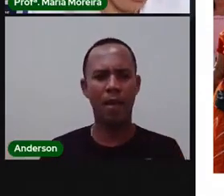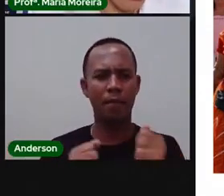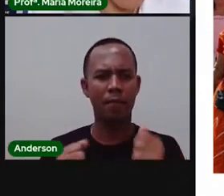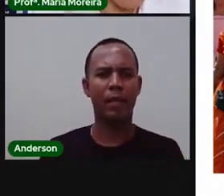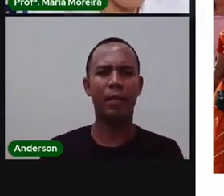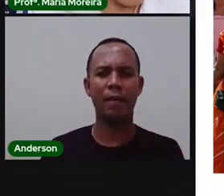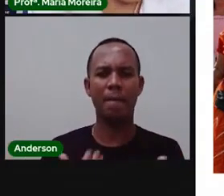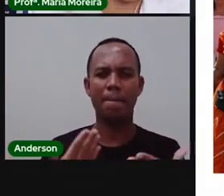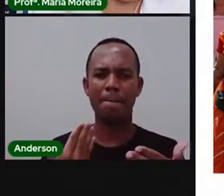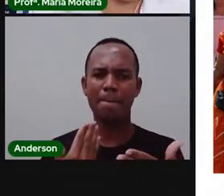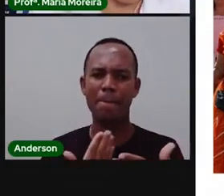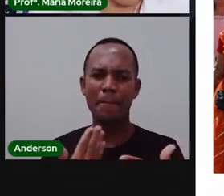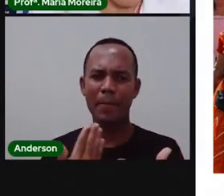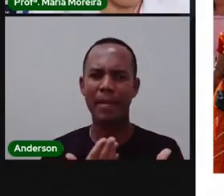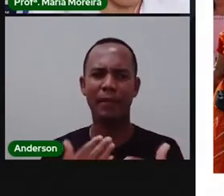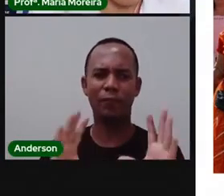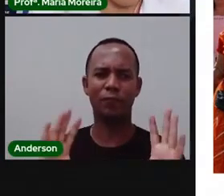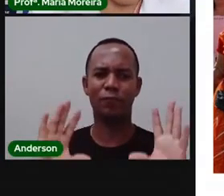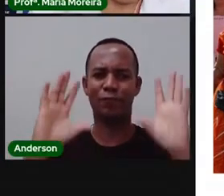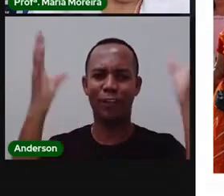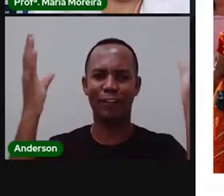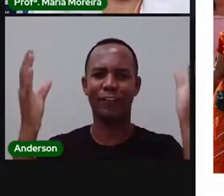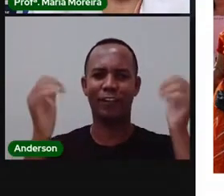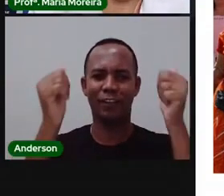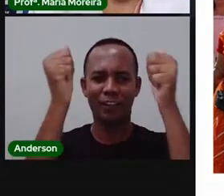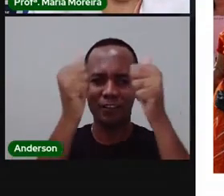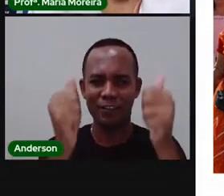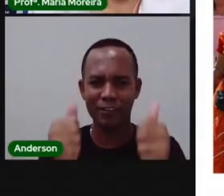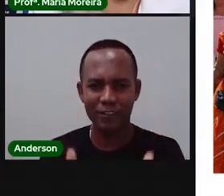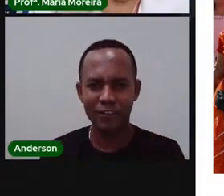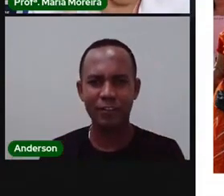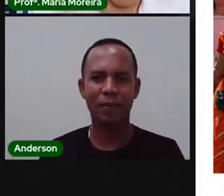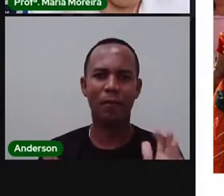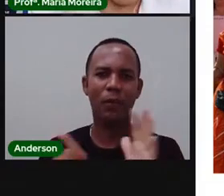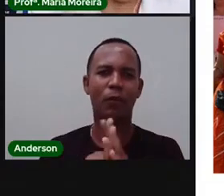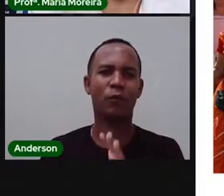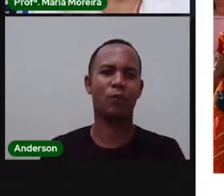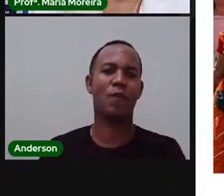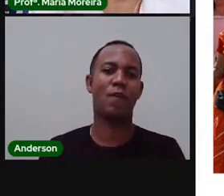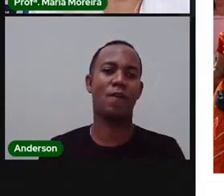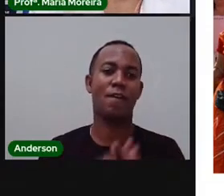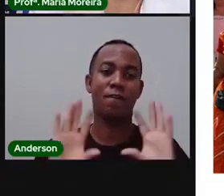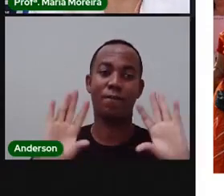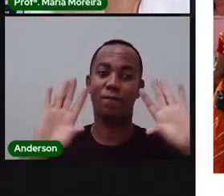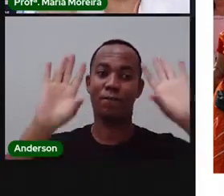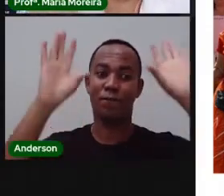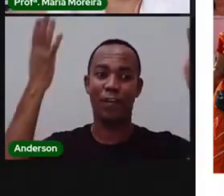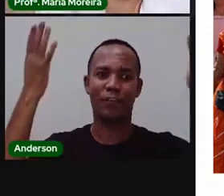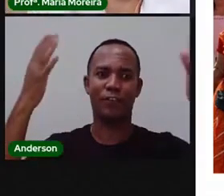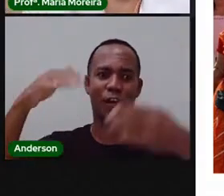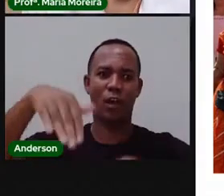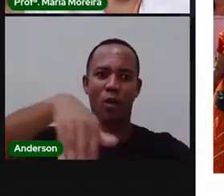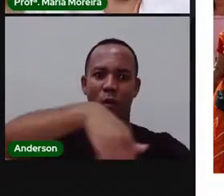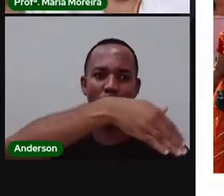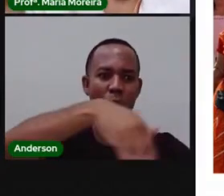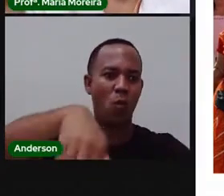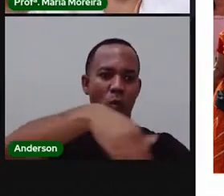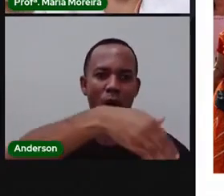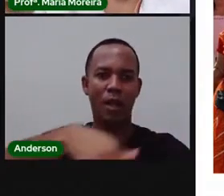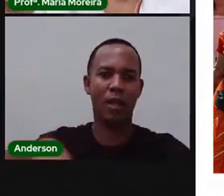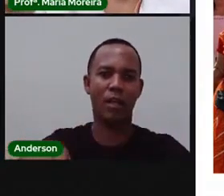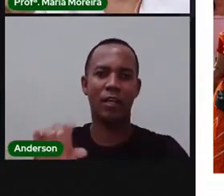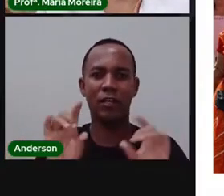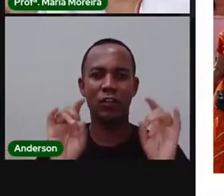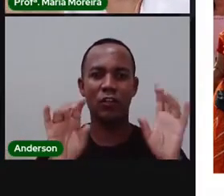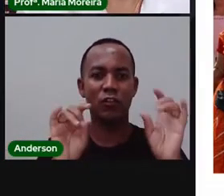é uma festa religiosa, estava chegando. É uma festa de rua. É só para anunciar a